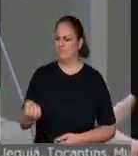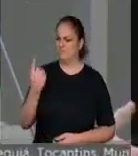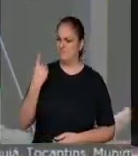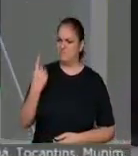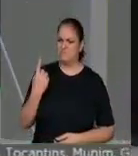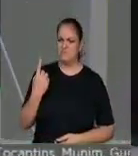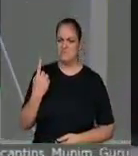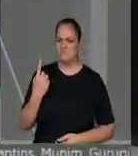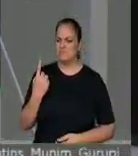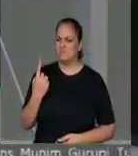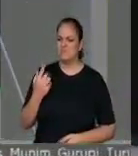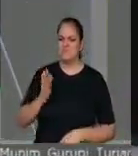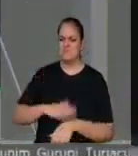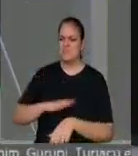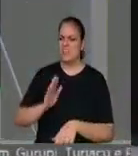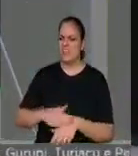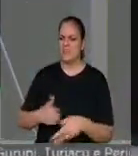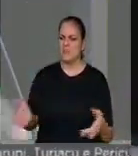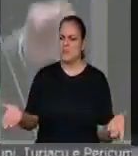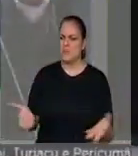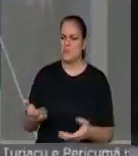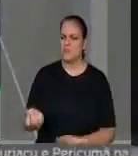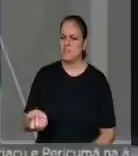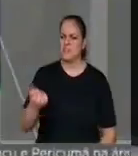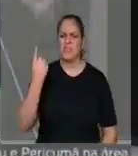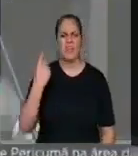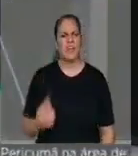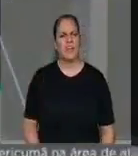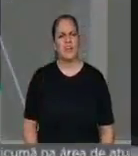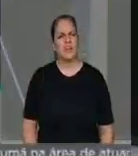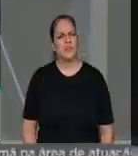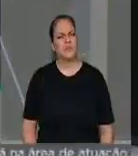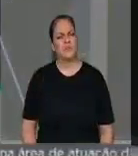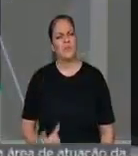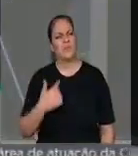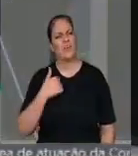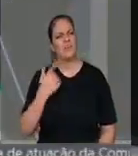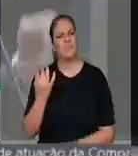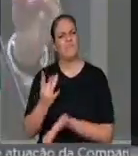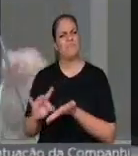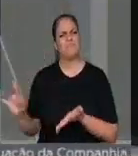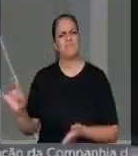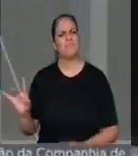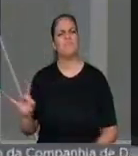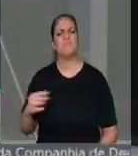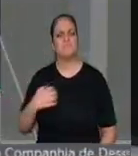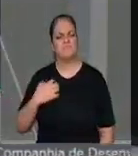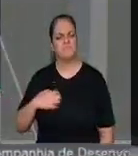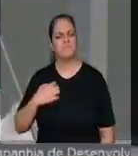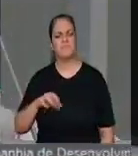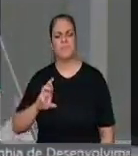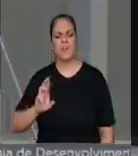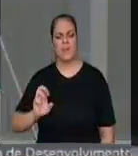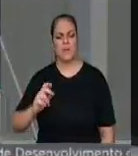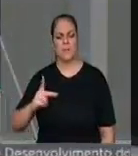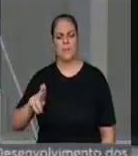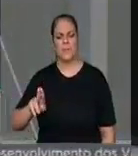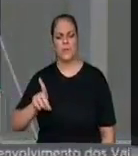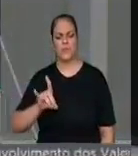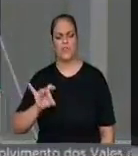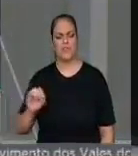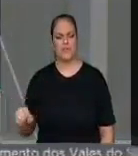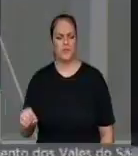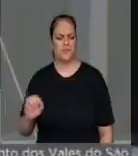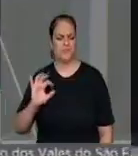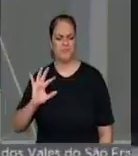Mas são tempos estranhos no nosso país. Por isso eu registro o meu repúdio, a minha indignação com essa ação do Ministério das